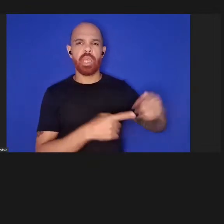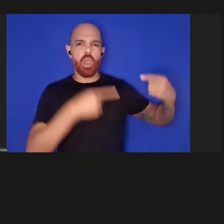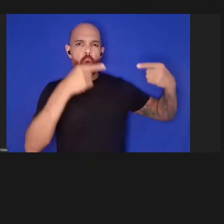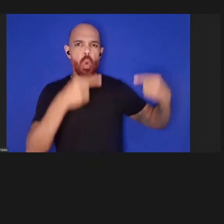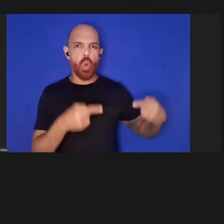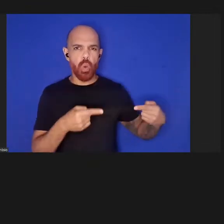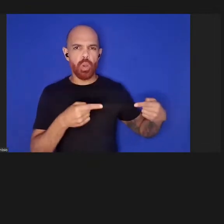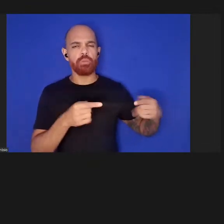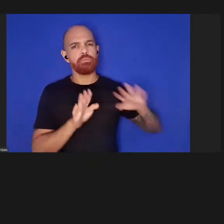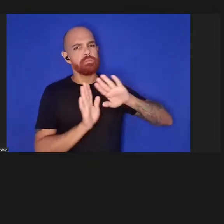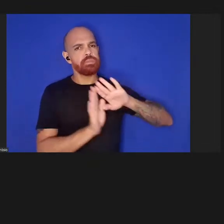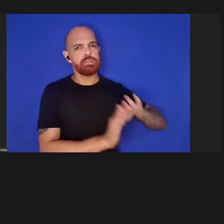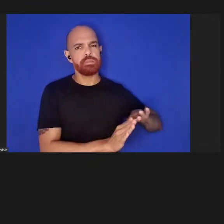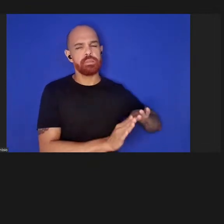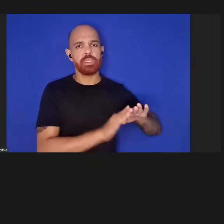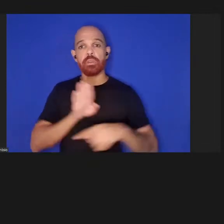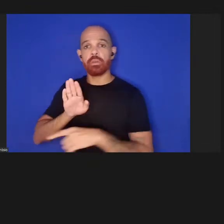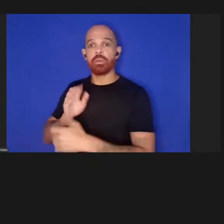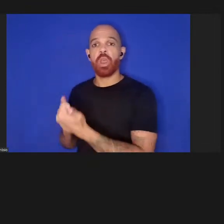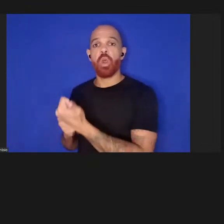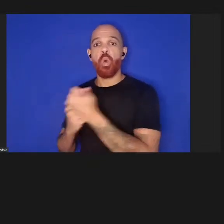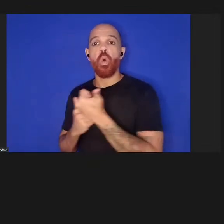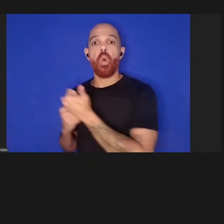em favor da cooperação.